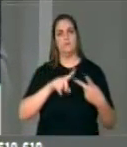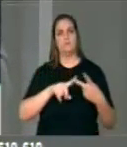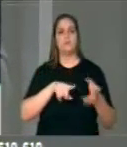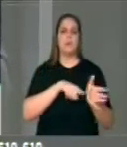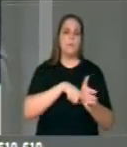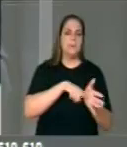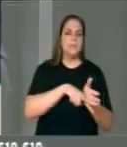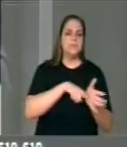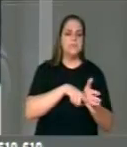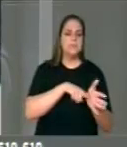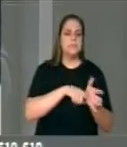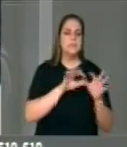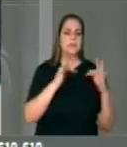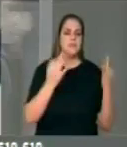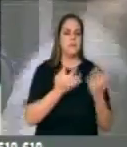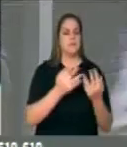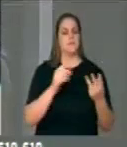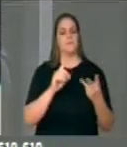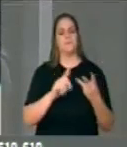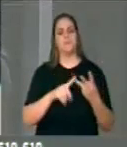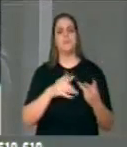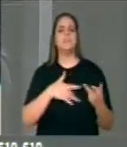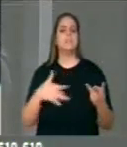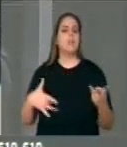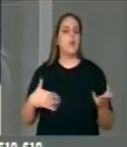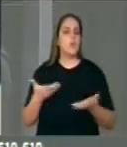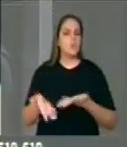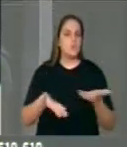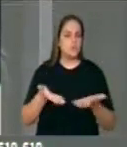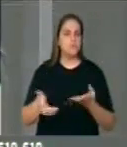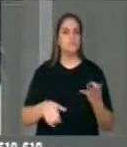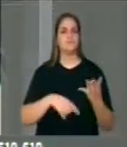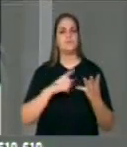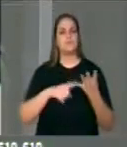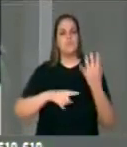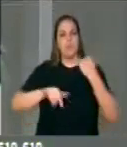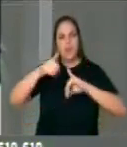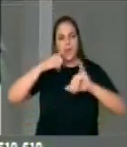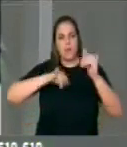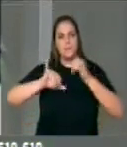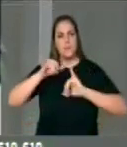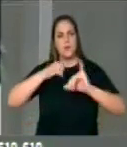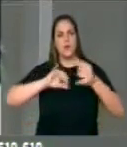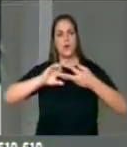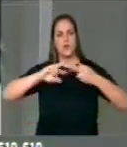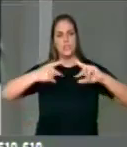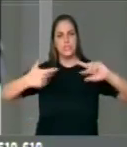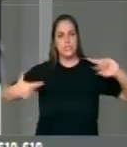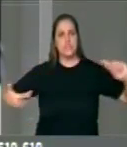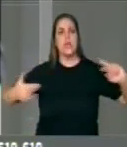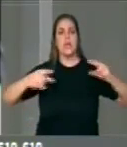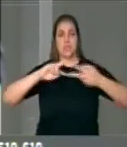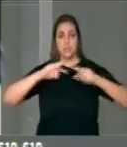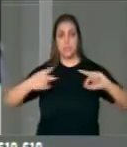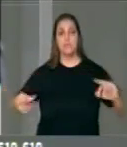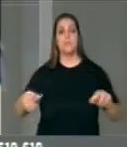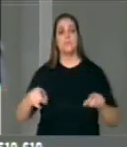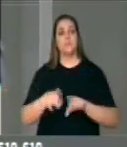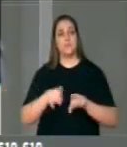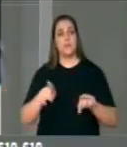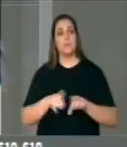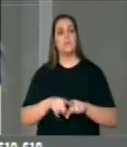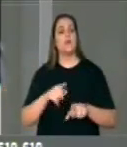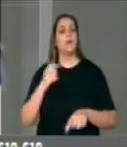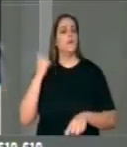pesquisa familiar serviços de saúde, laboratórios de genética doações de